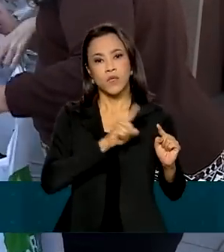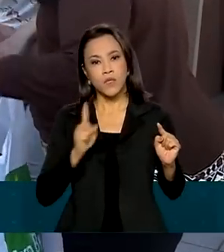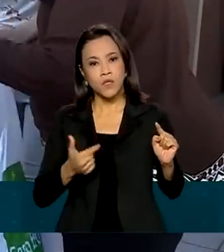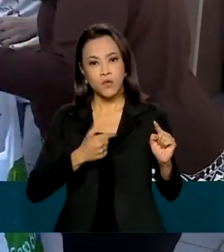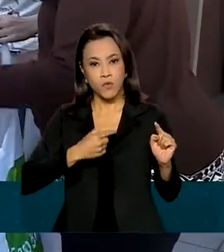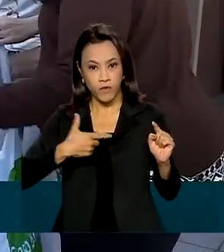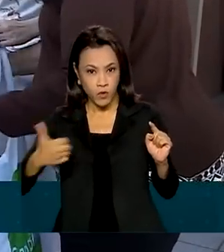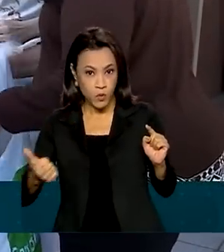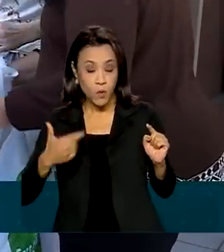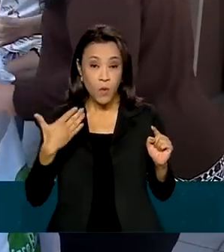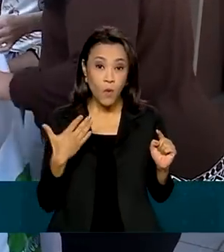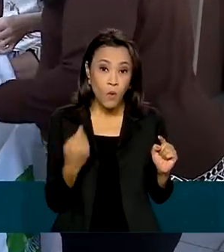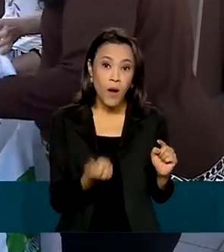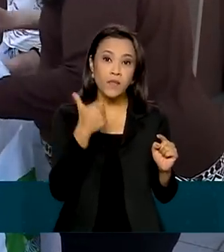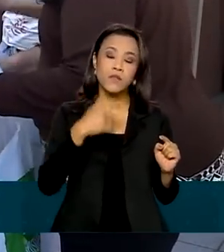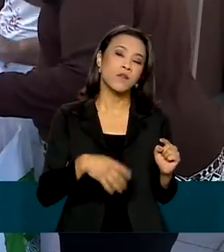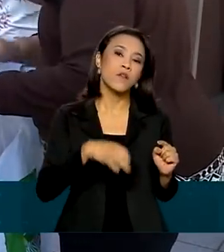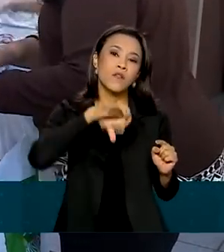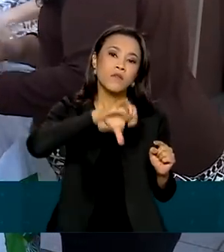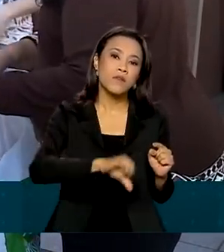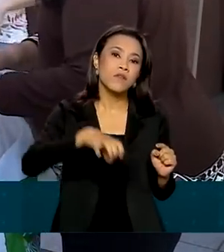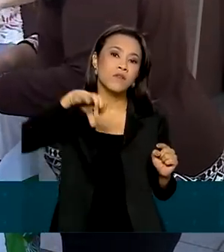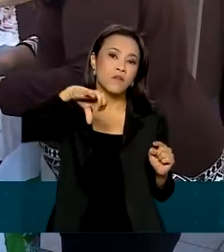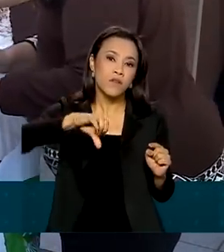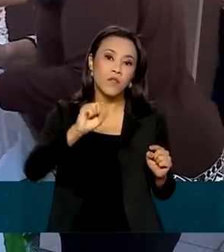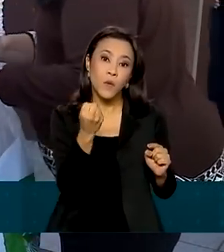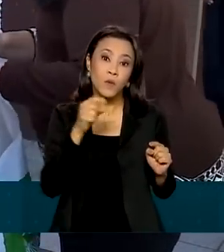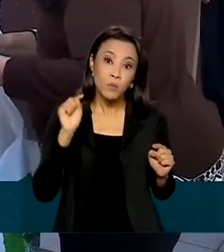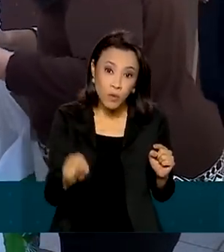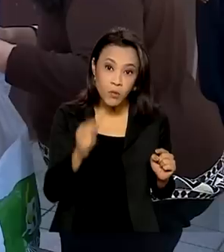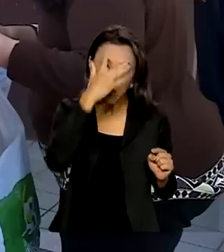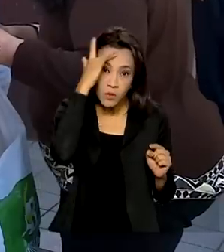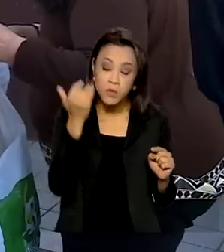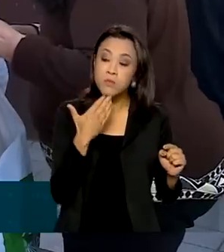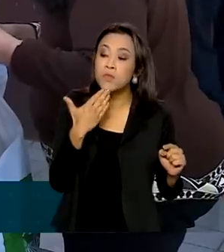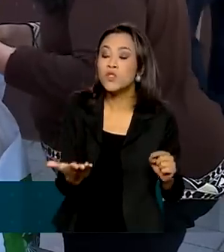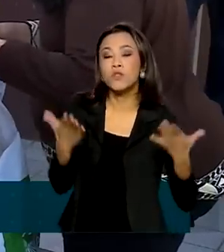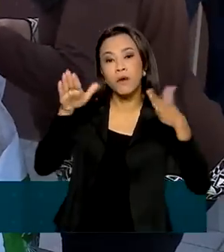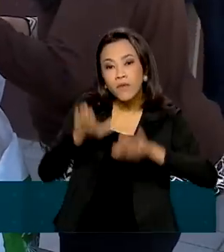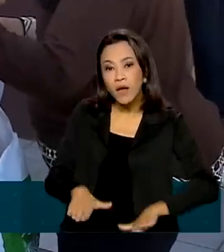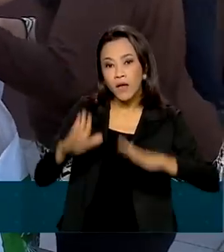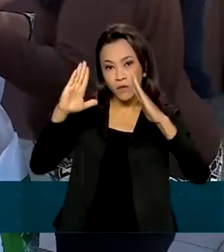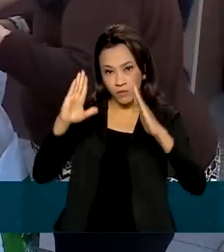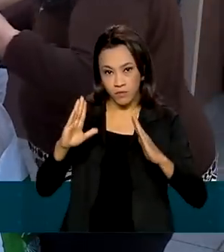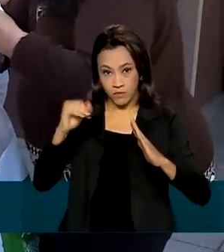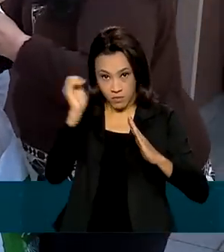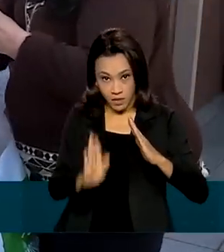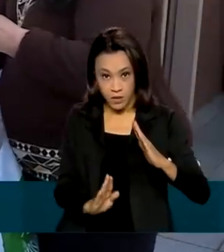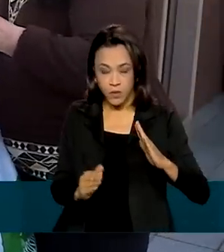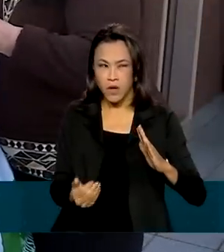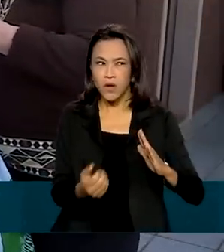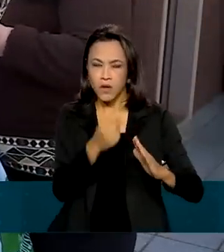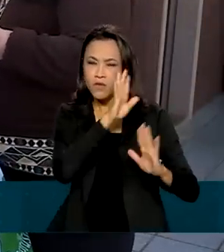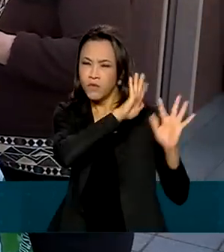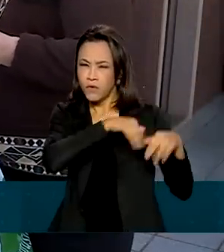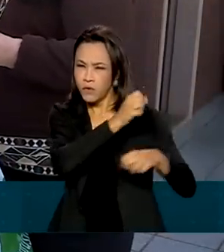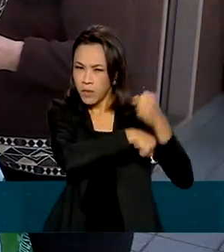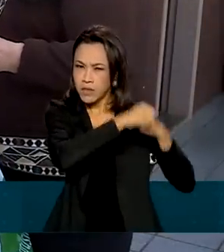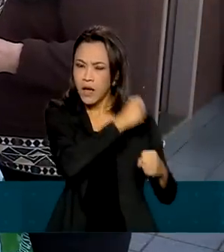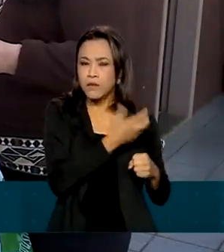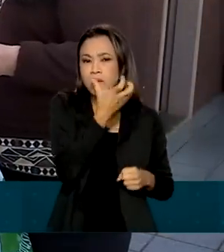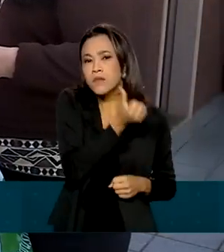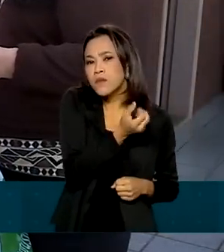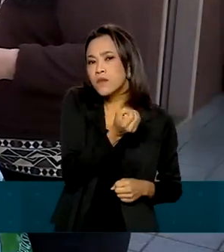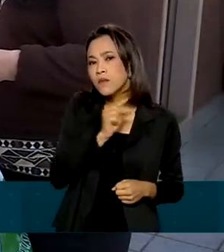298 mil imigrantes solicitaram refúgio no Brasil. No fim do ano passado, havia pouco mais de 60 mil